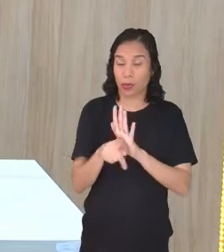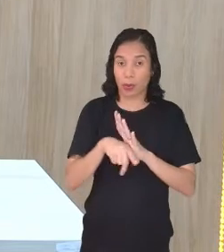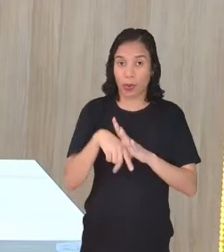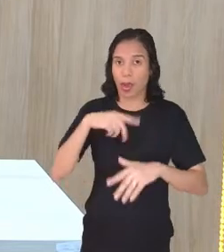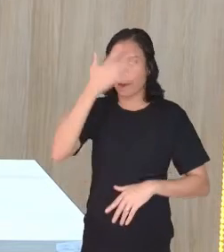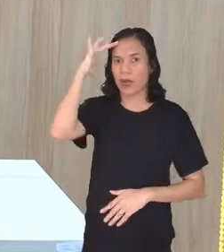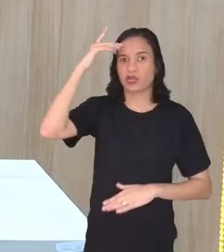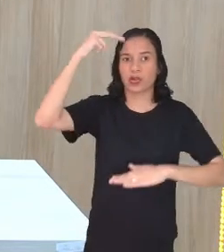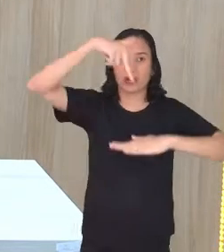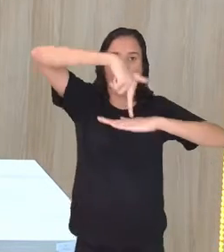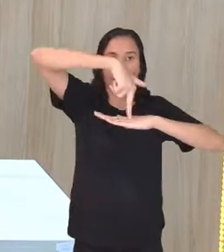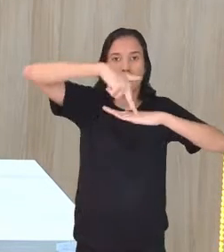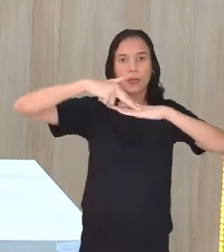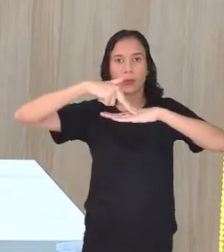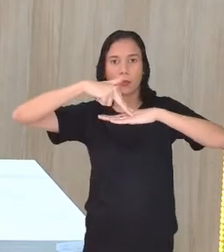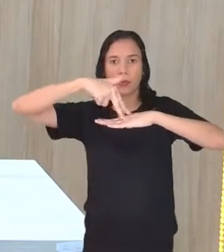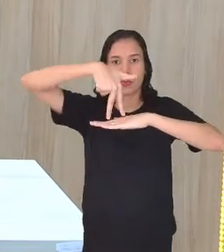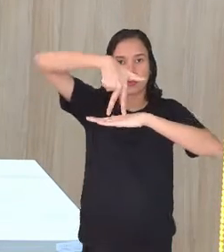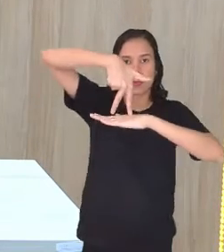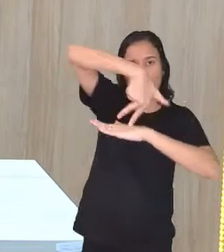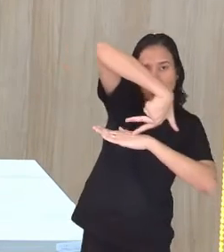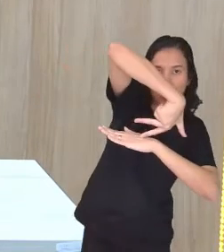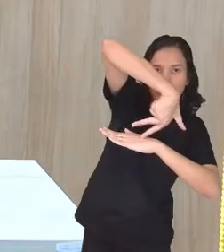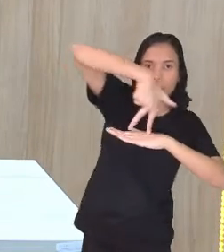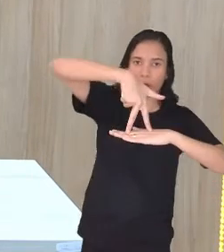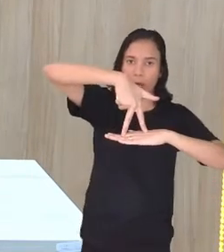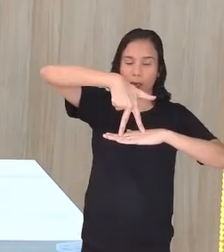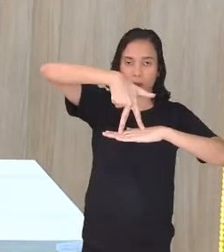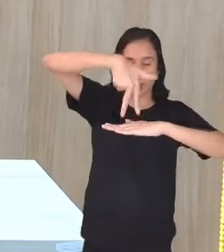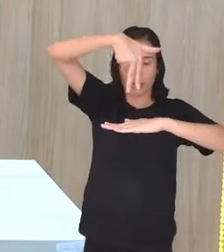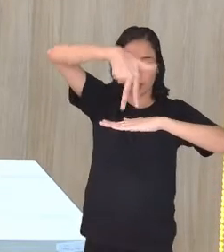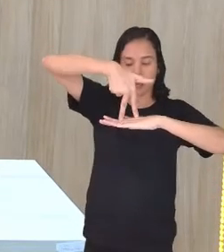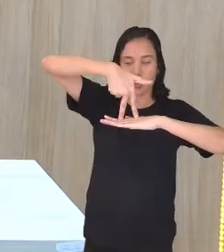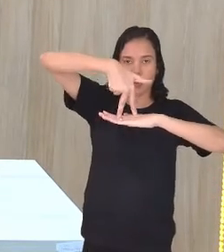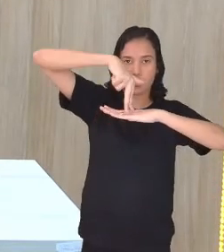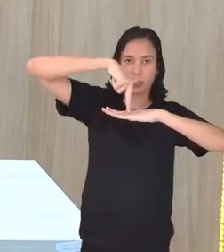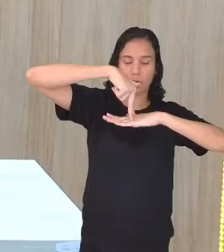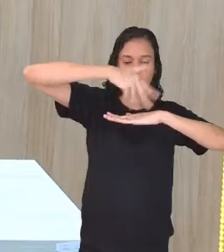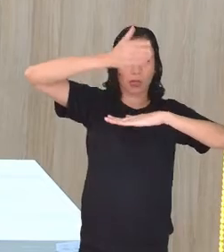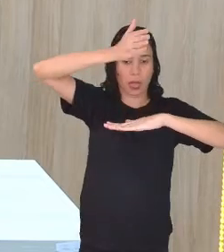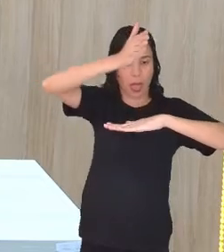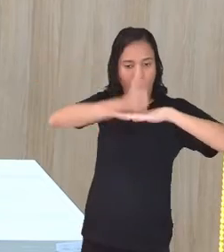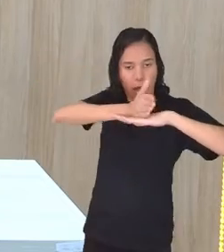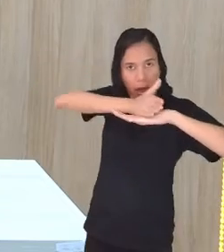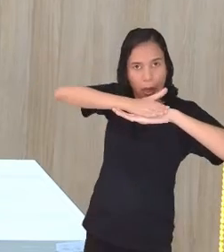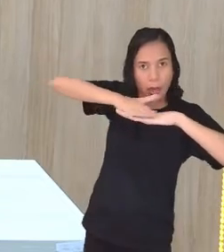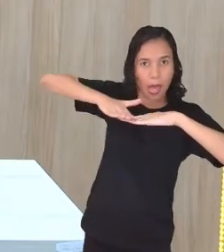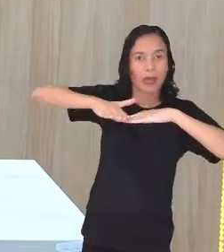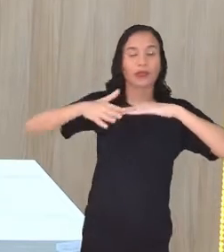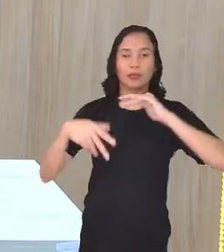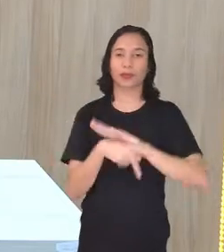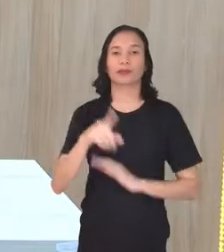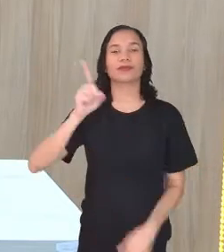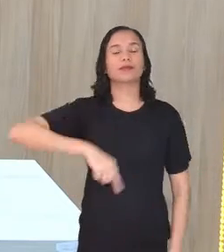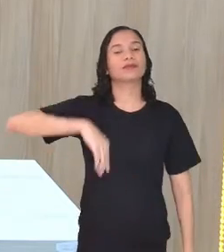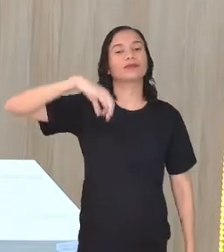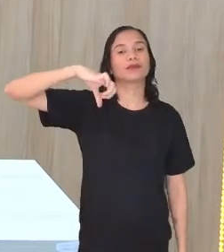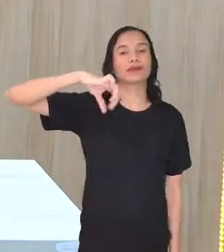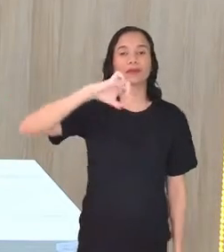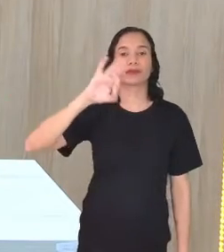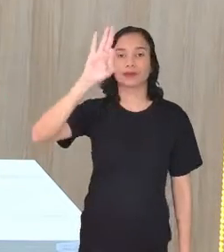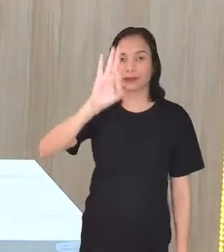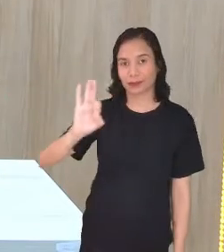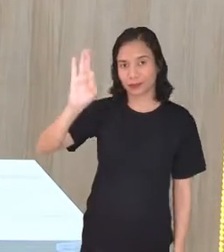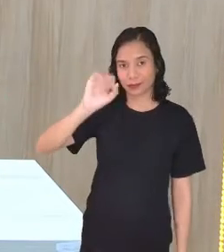Ninguém está em pé assim ou assim. Você está reta. Ângulo reto. Eu faço 90 graus